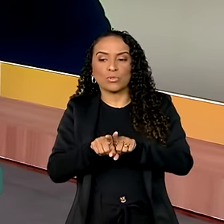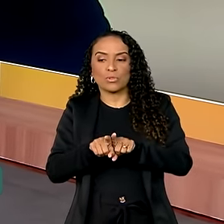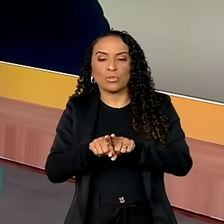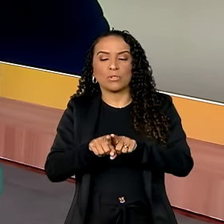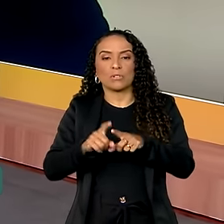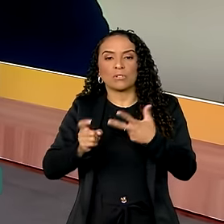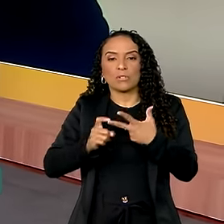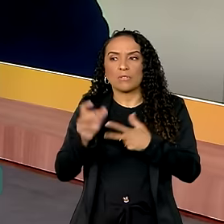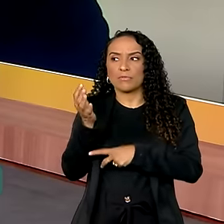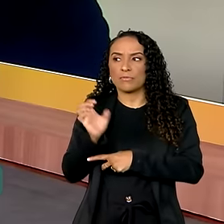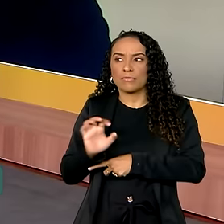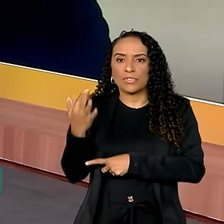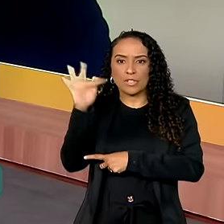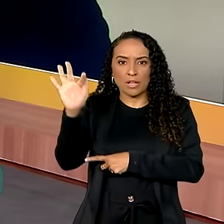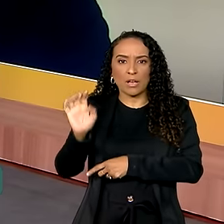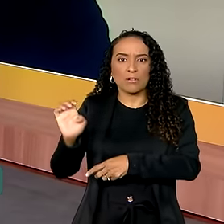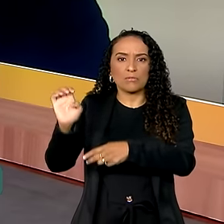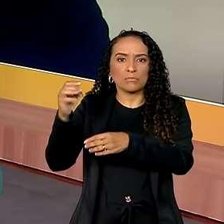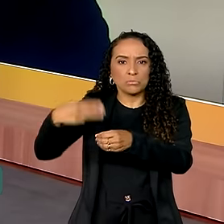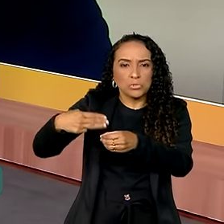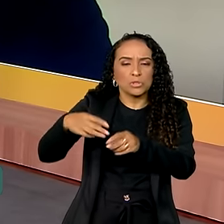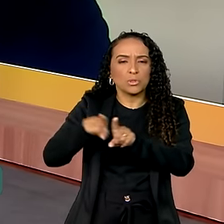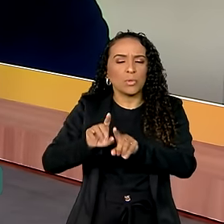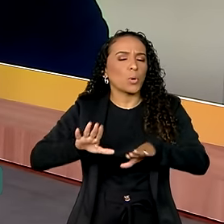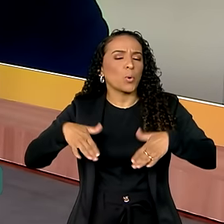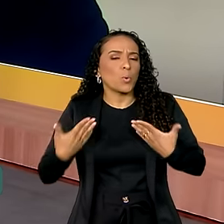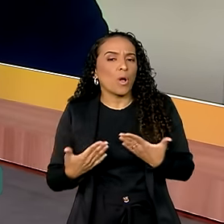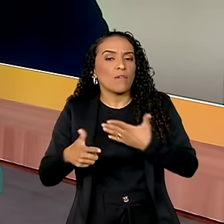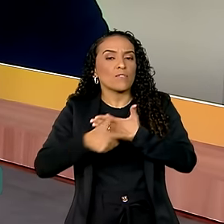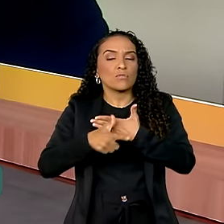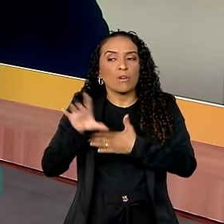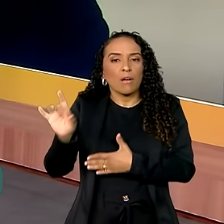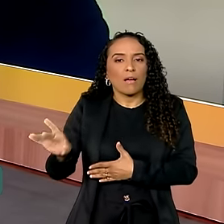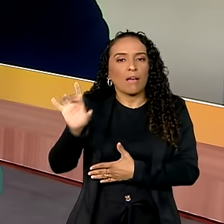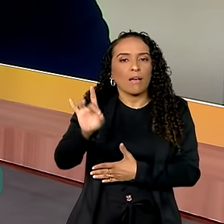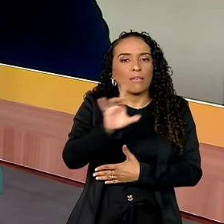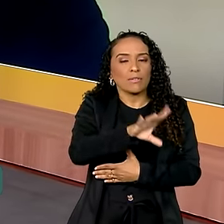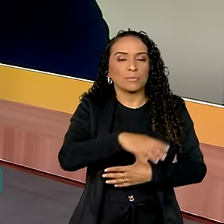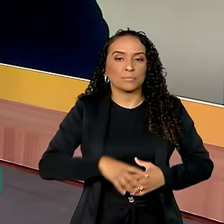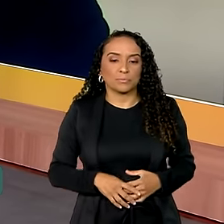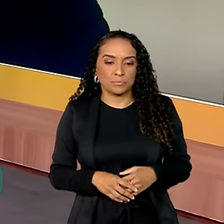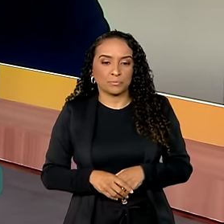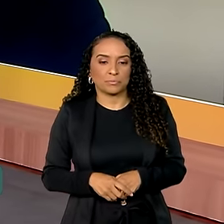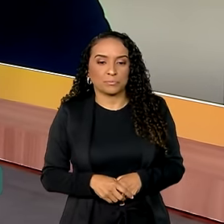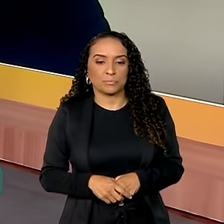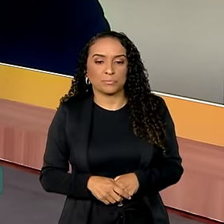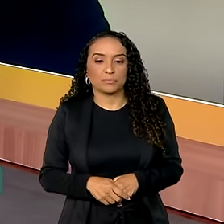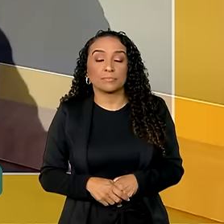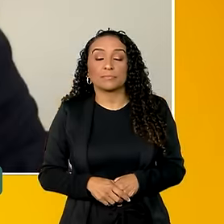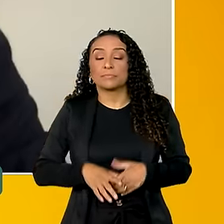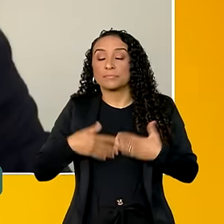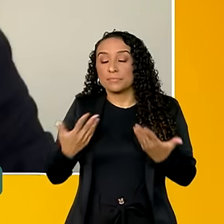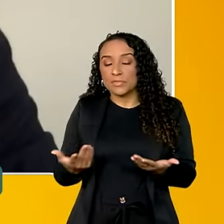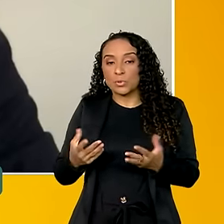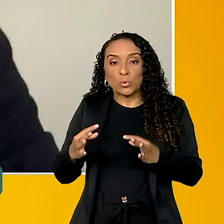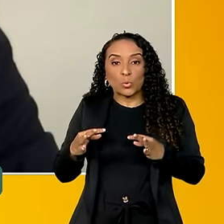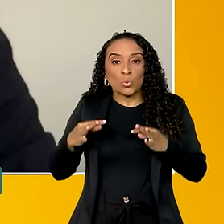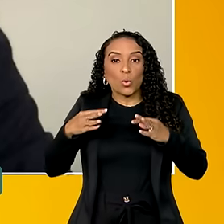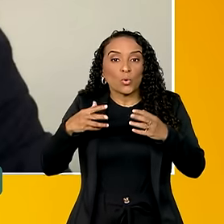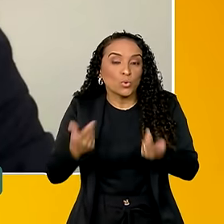Estadual e os municípios, e aí eu quero saber qual vai ser o papel de cada um. Veja, como todas